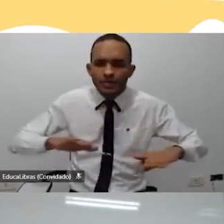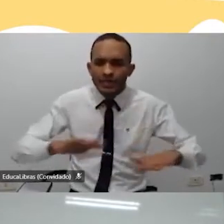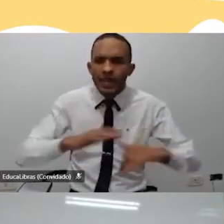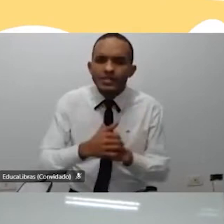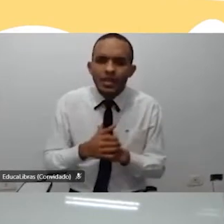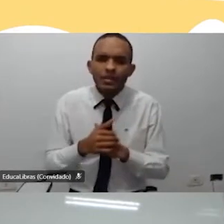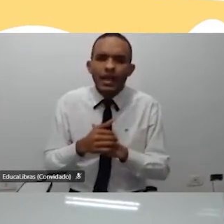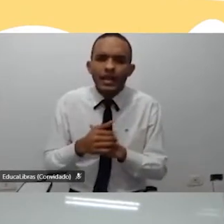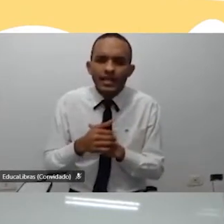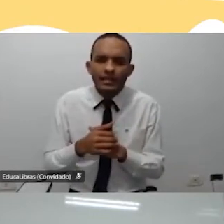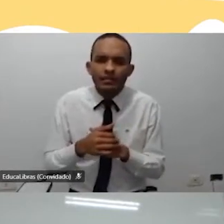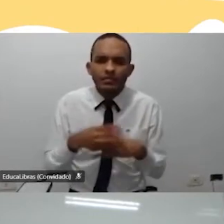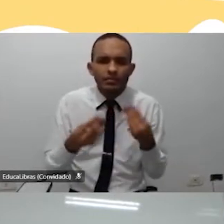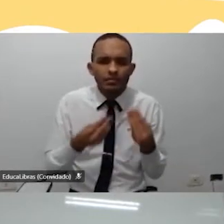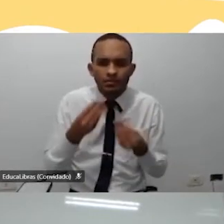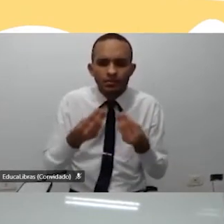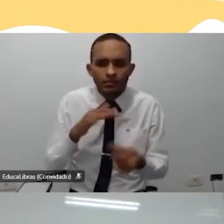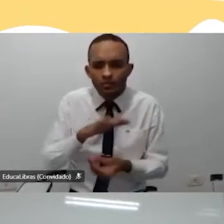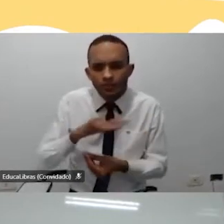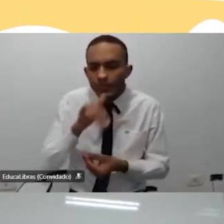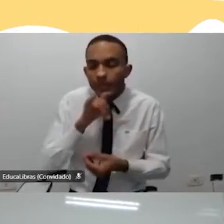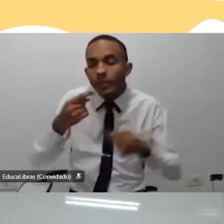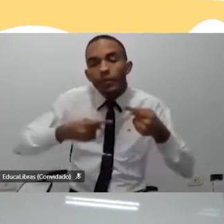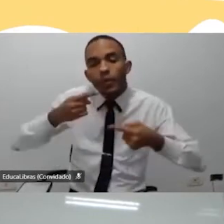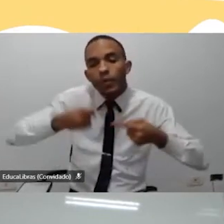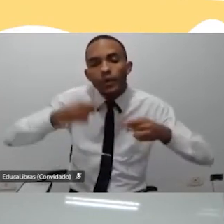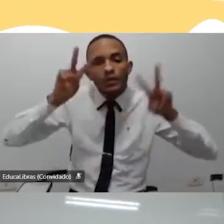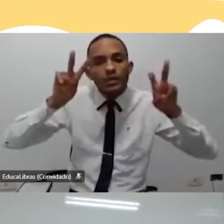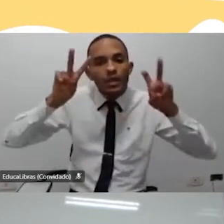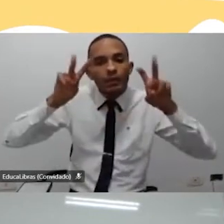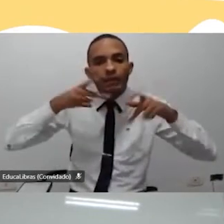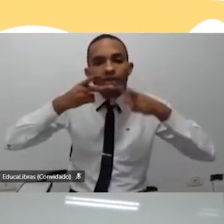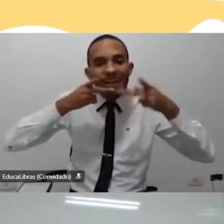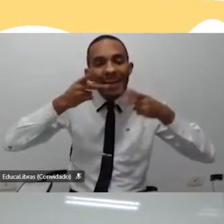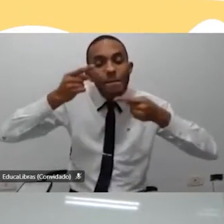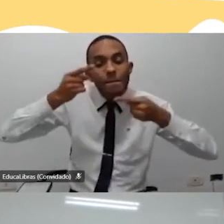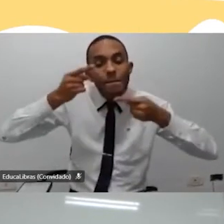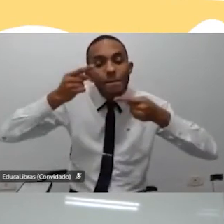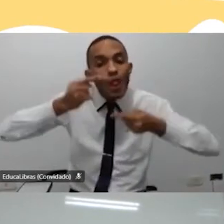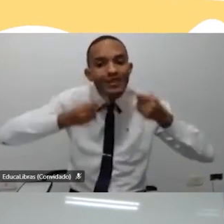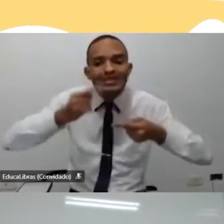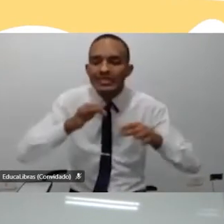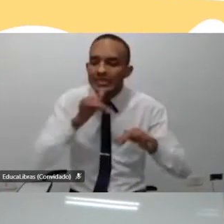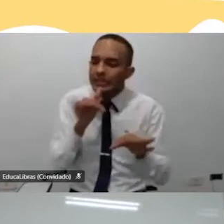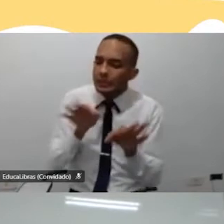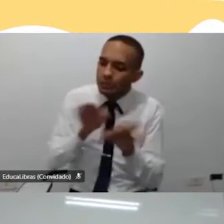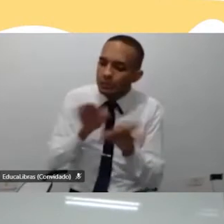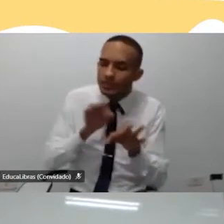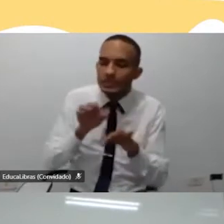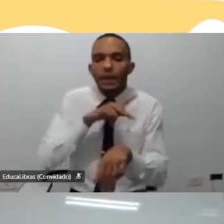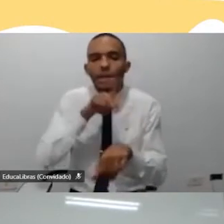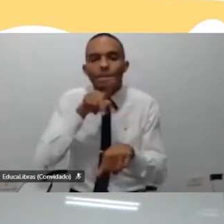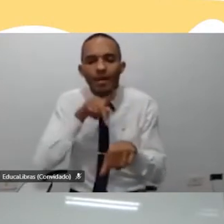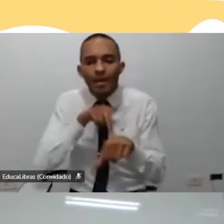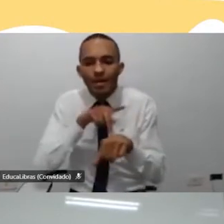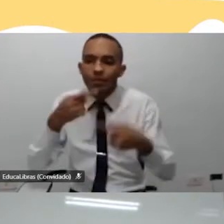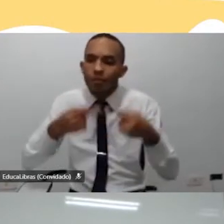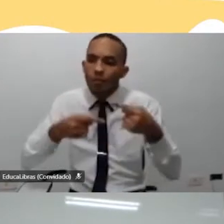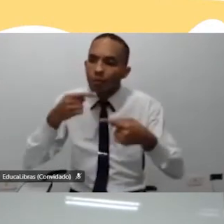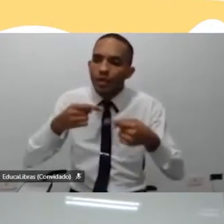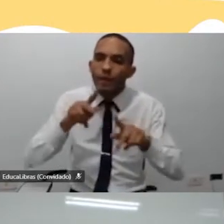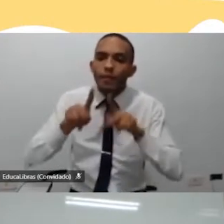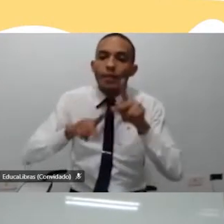quando a gente não fala de partido, de política, nada disso, quando a gente fala de política, a organização de um país, quando a gente fala de políticas